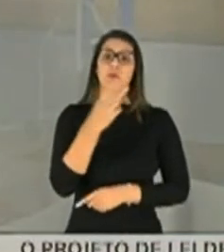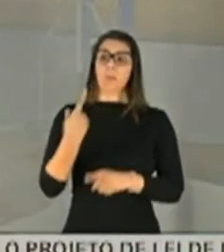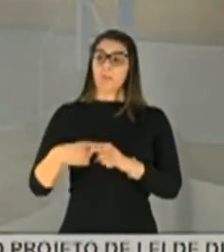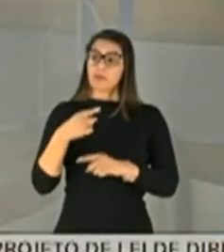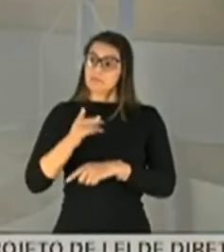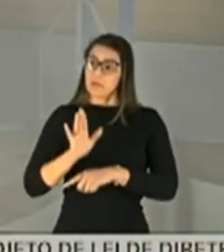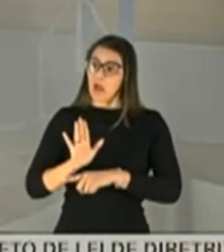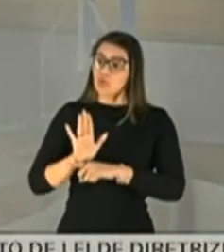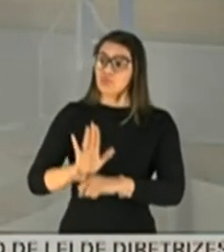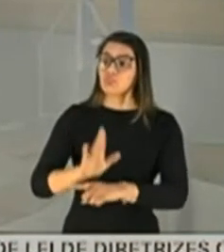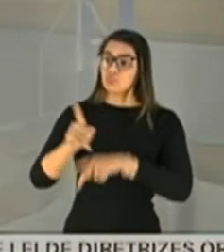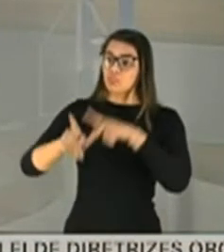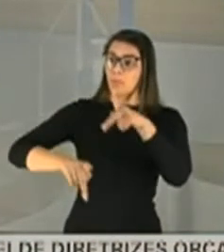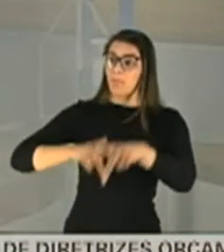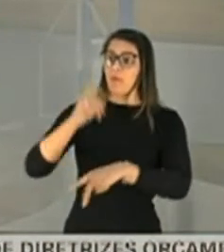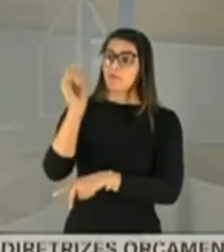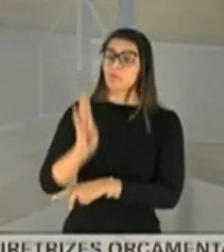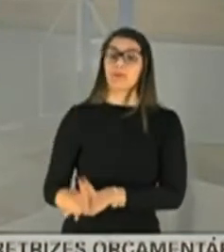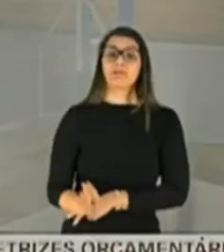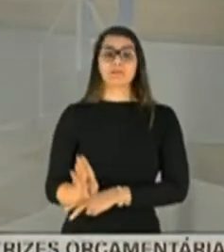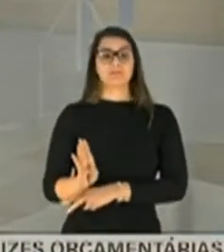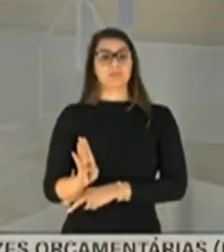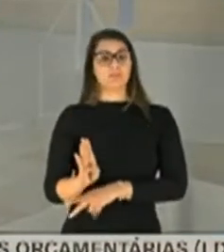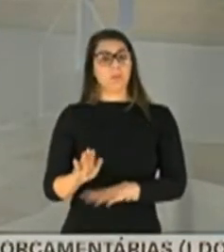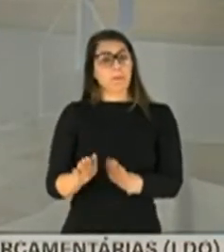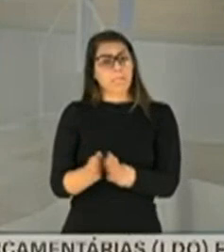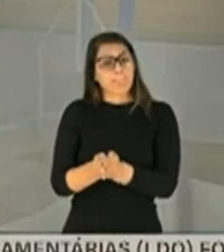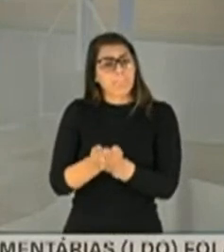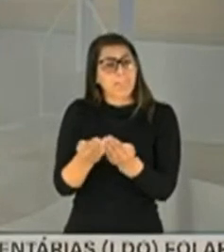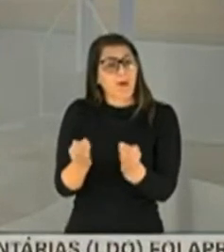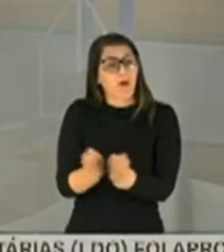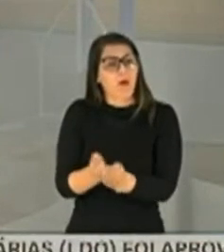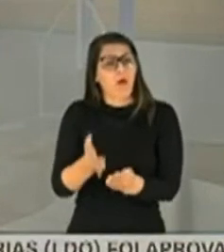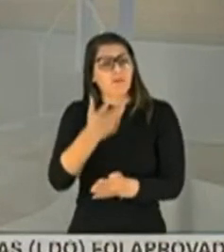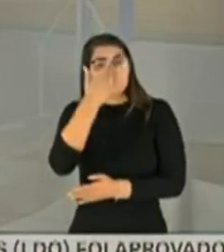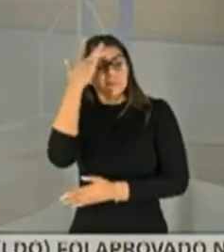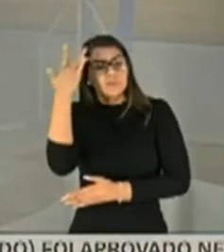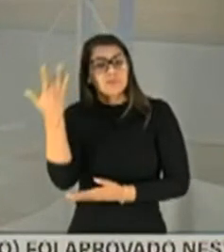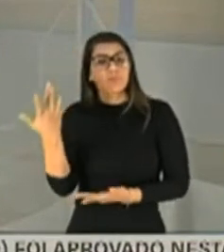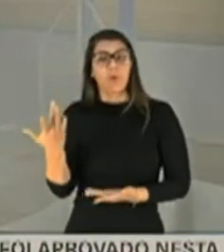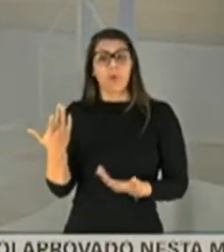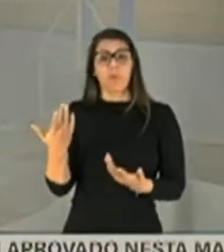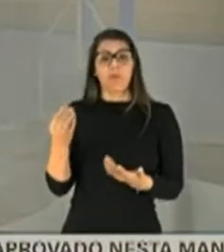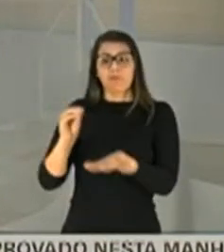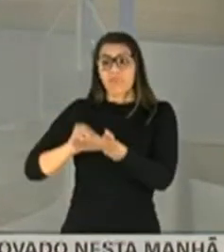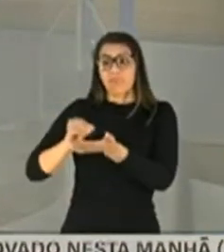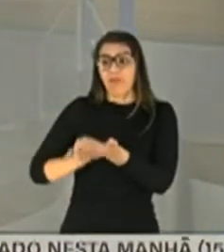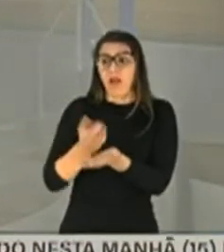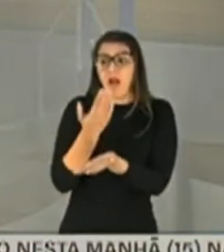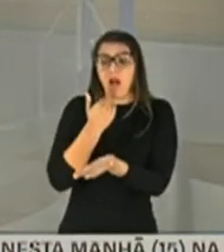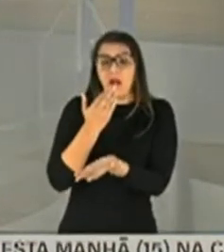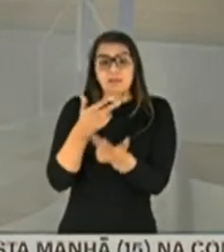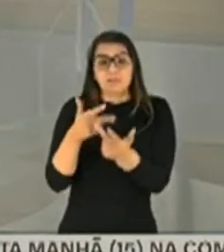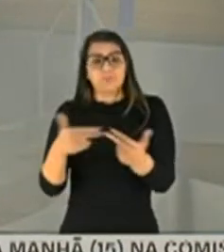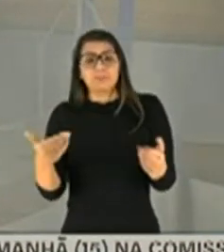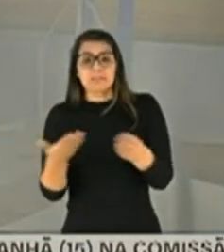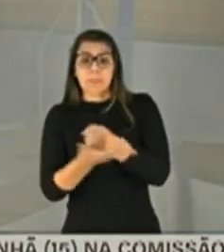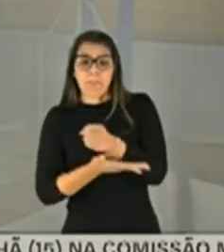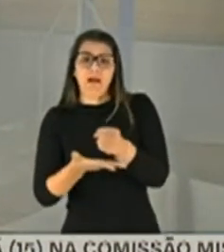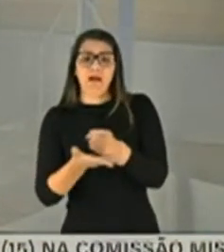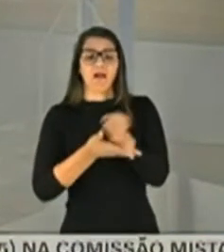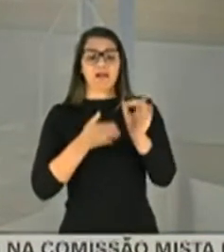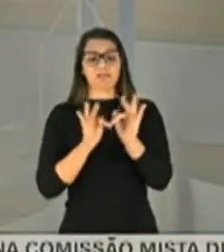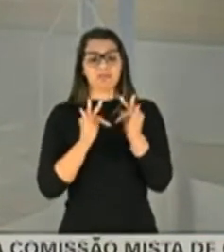brasileiro, pobre, que não tem condições de ter o alimento básico nesse momento de pandemia,